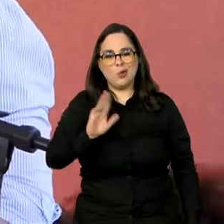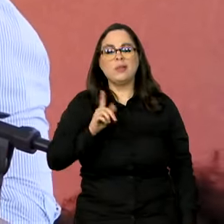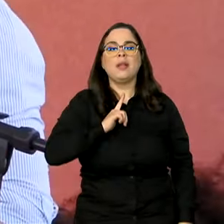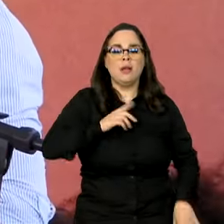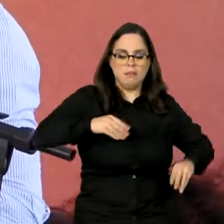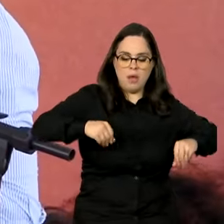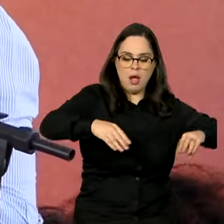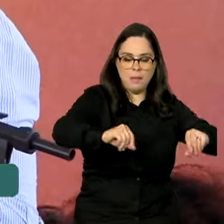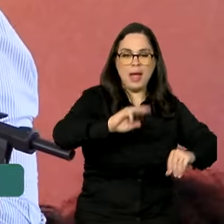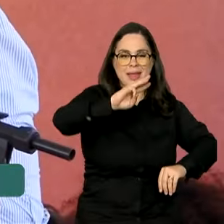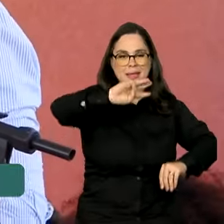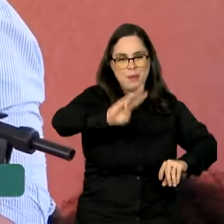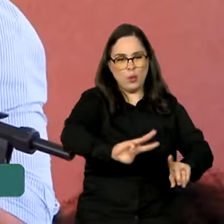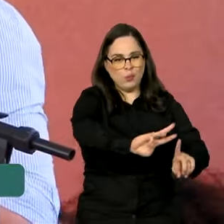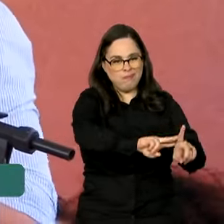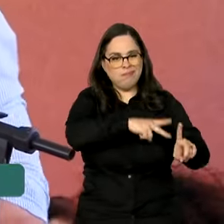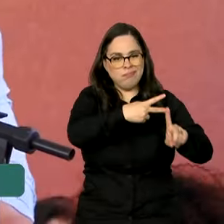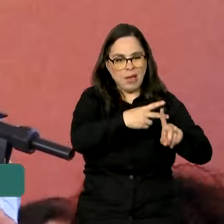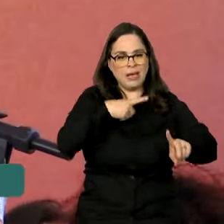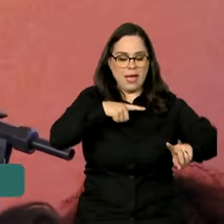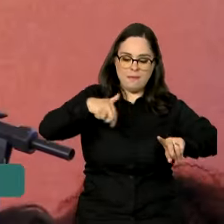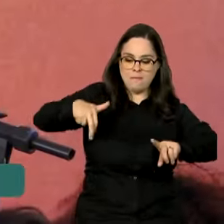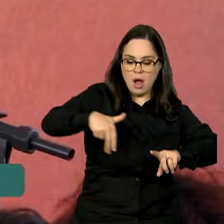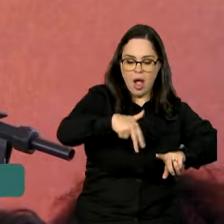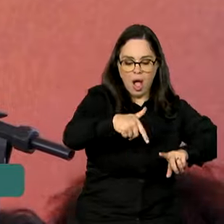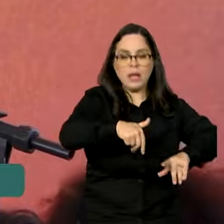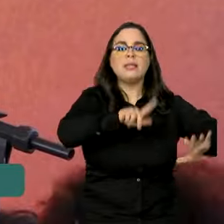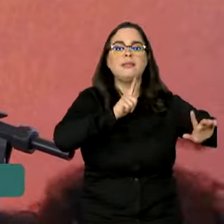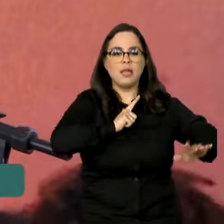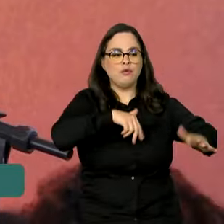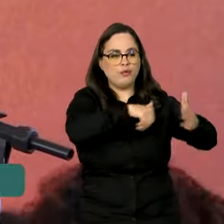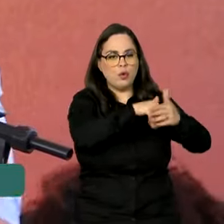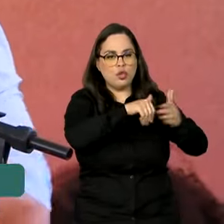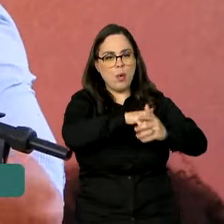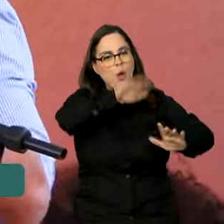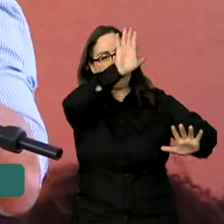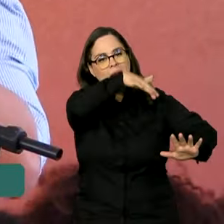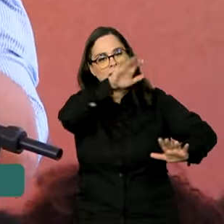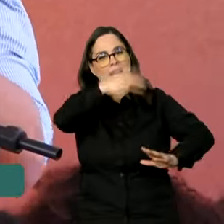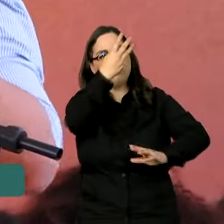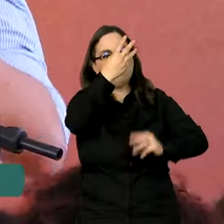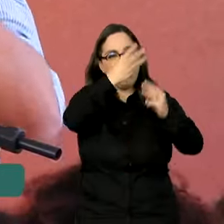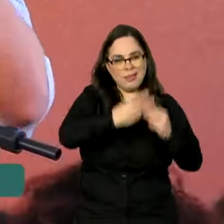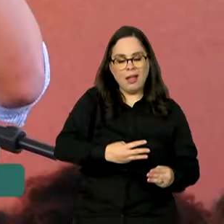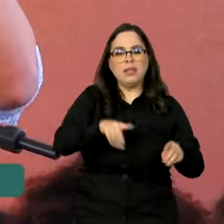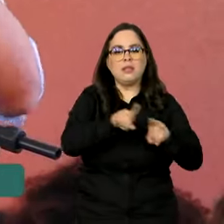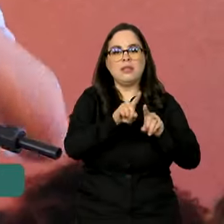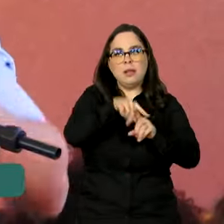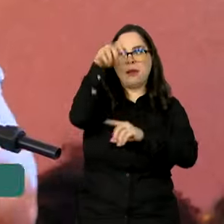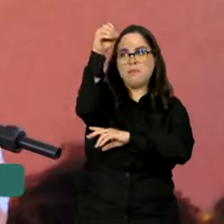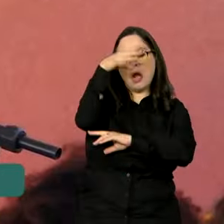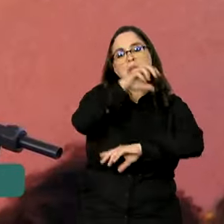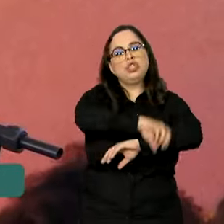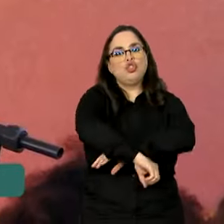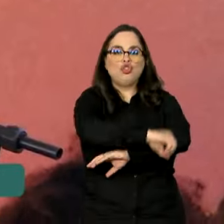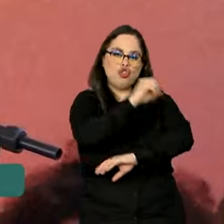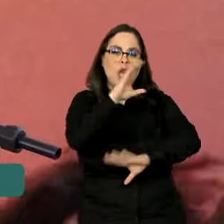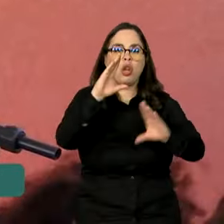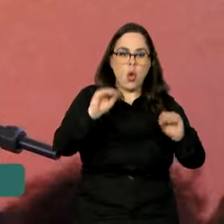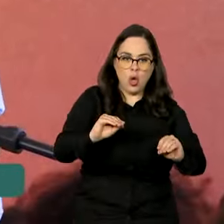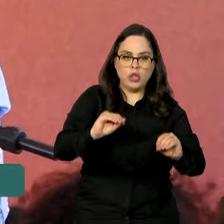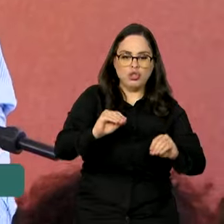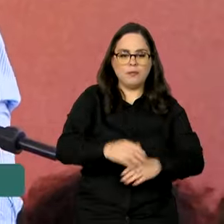quadrados que tem pista de caminhada, tem campus society, tem basquete 3x3 e tem iluminação para funcionar de dia e de noite.